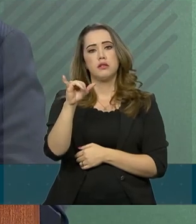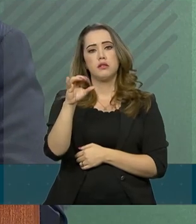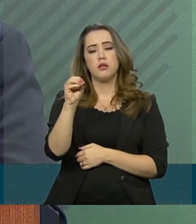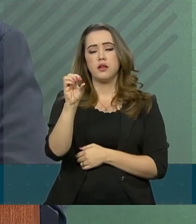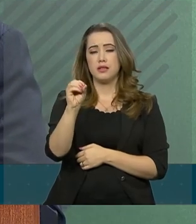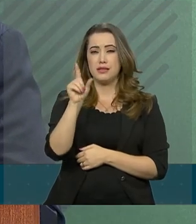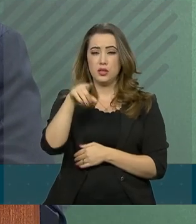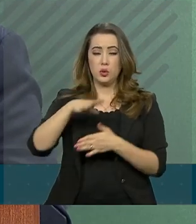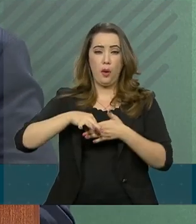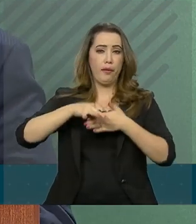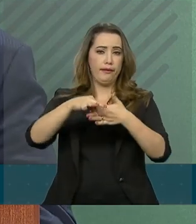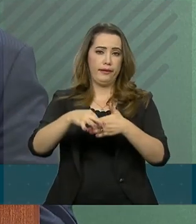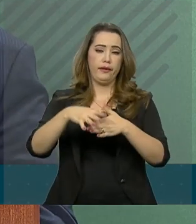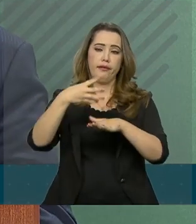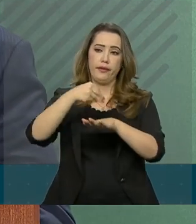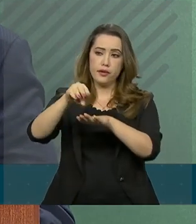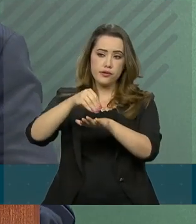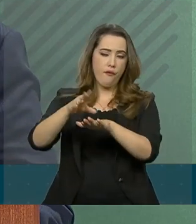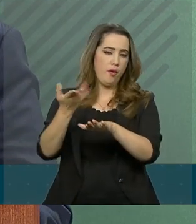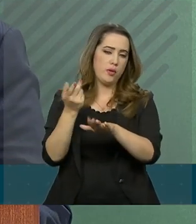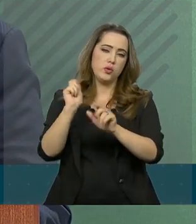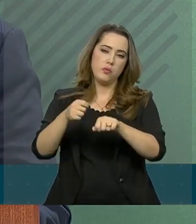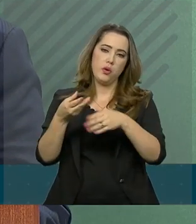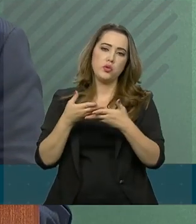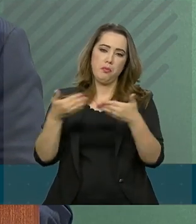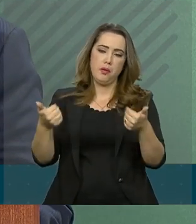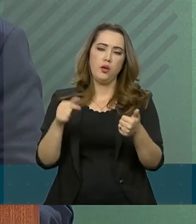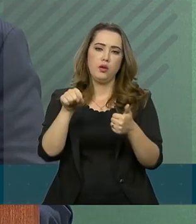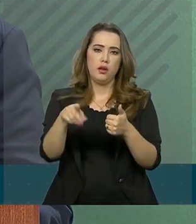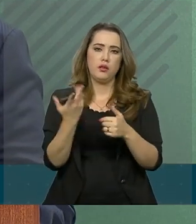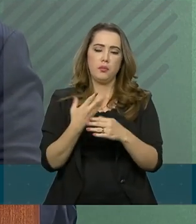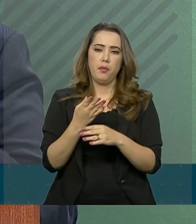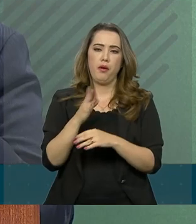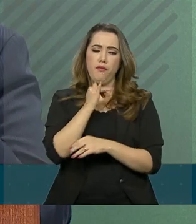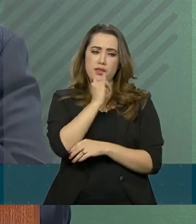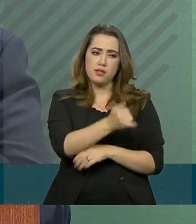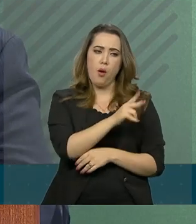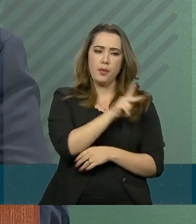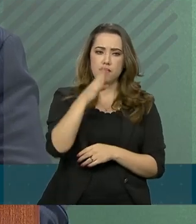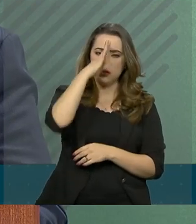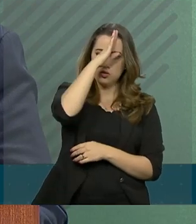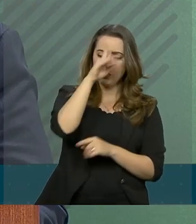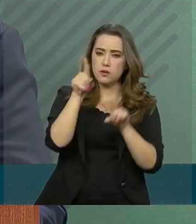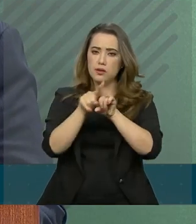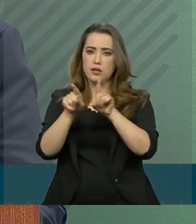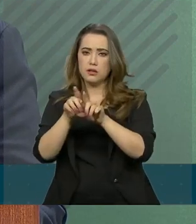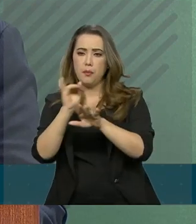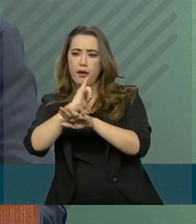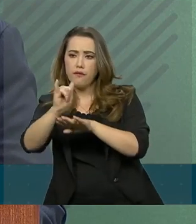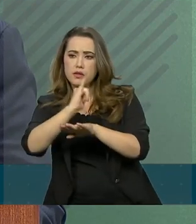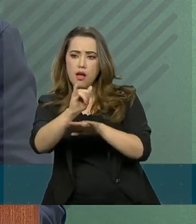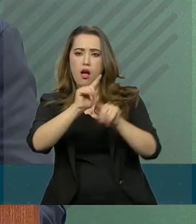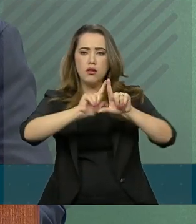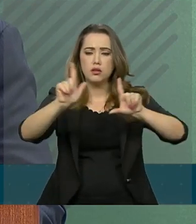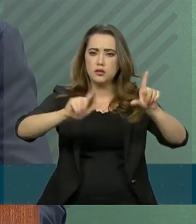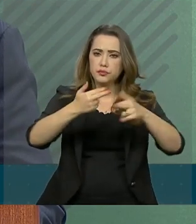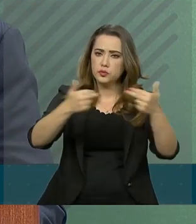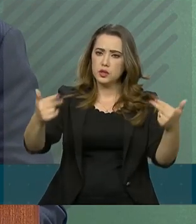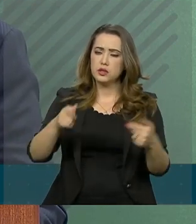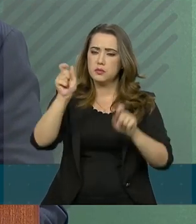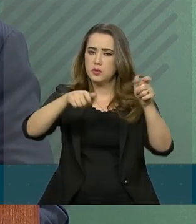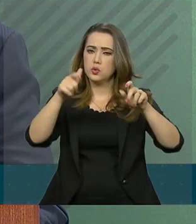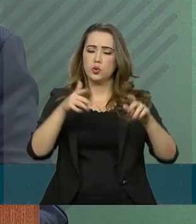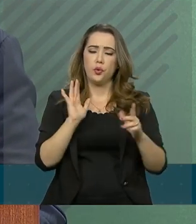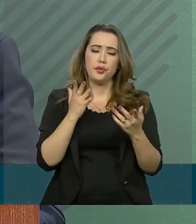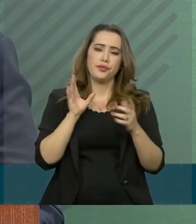direcionando-as ao presidente e, particularmente, à imprensa, que é tão importante para fazer chegar aquelas pessoas que, eventualmente,